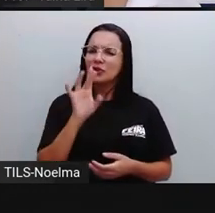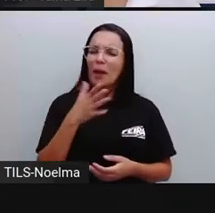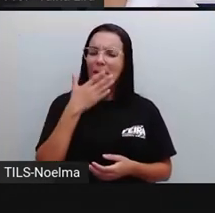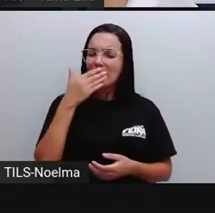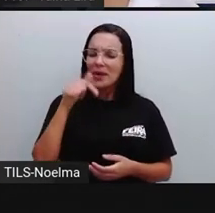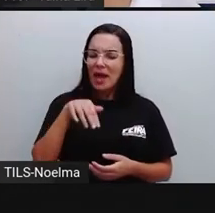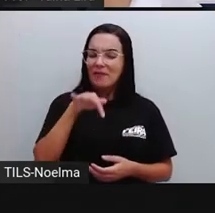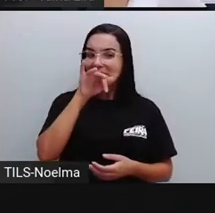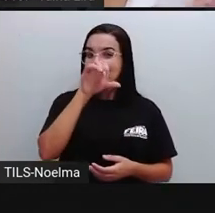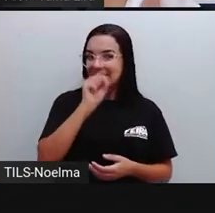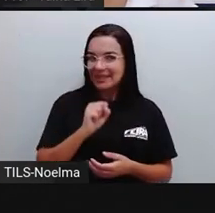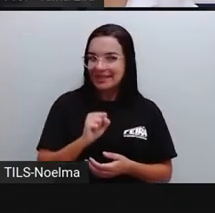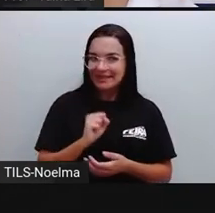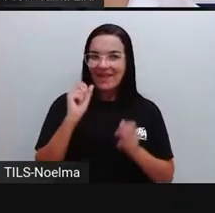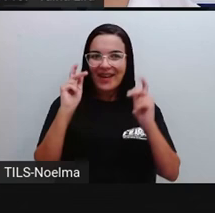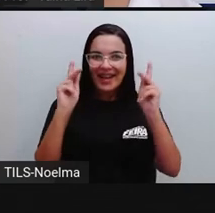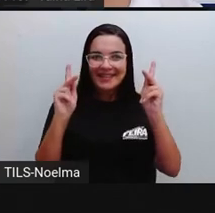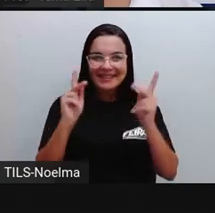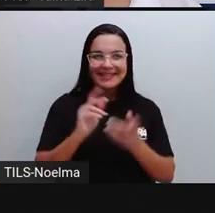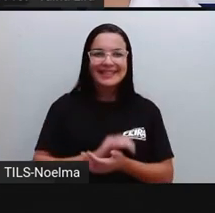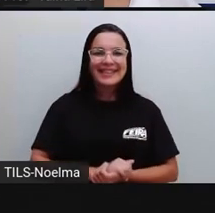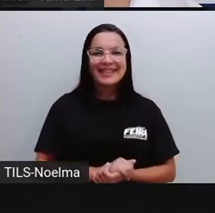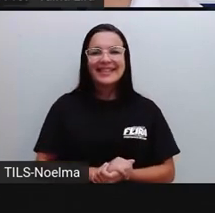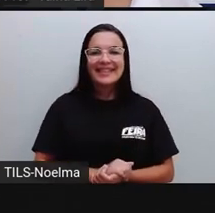de Feira de Santana, tá bom?